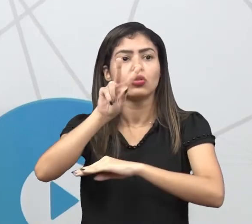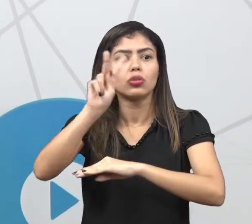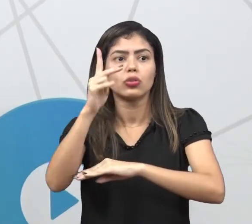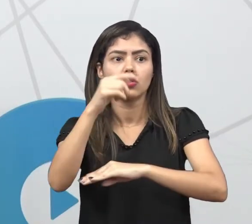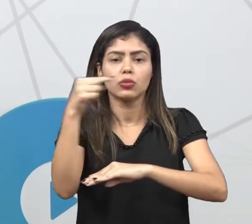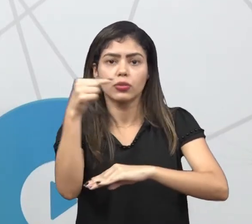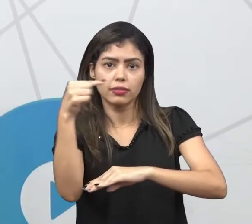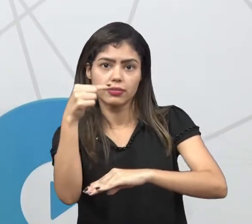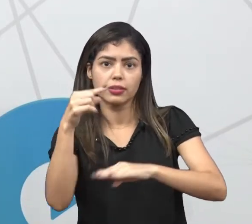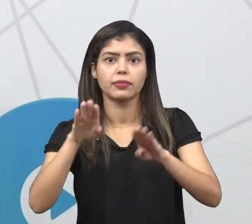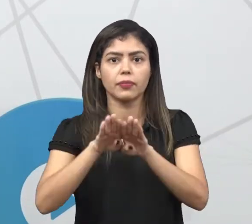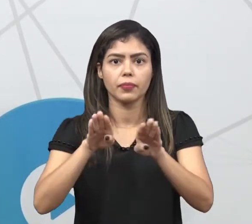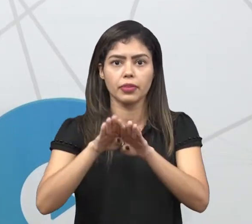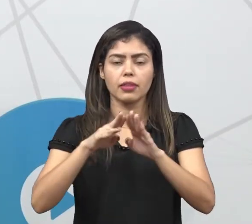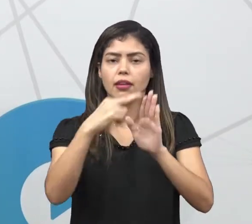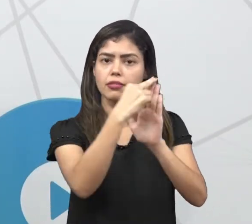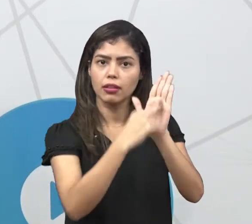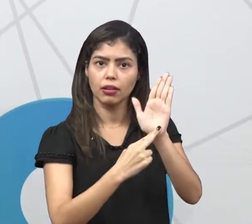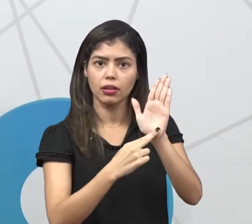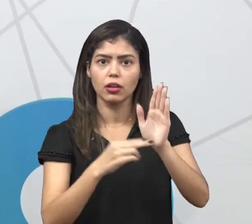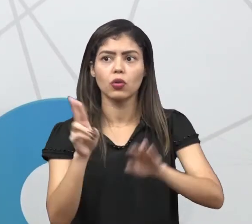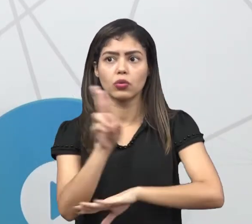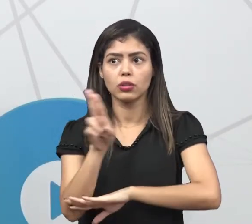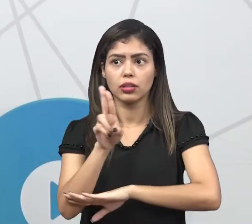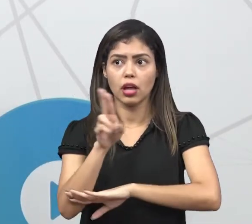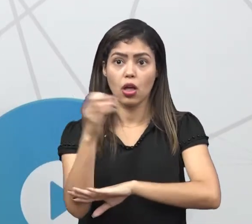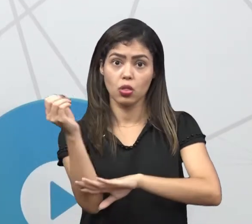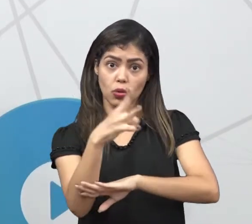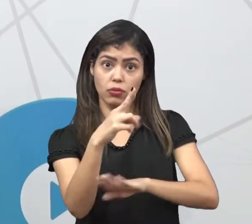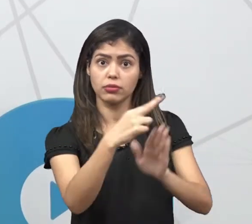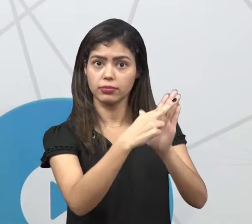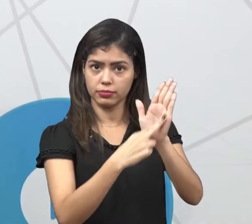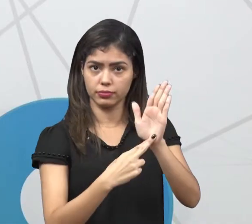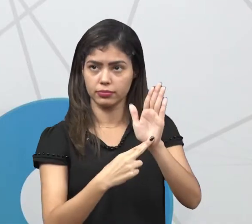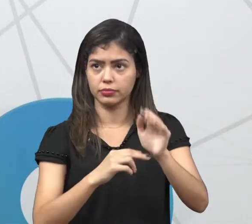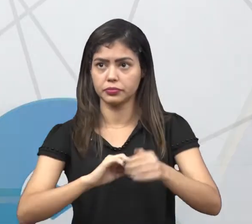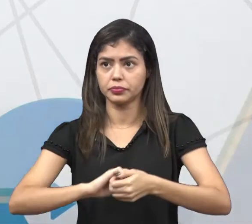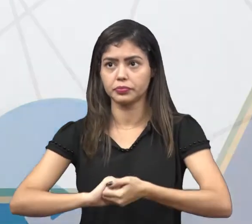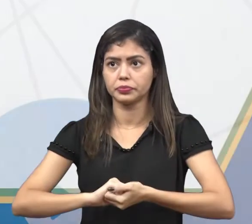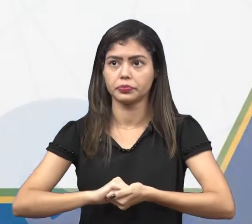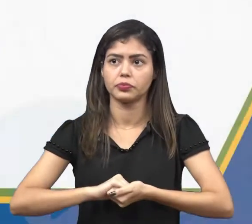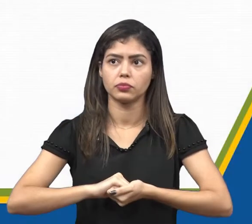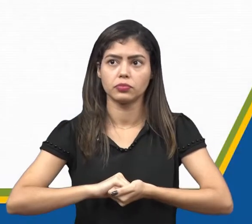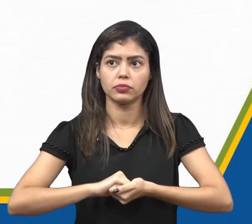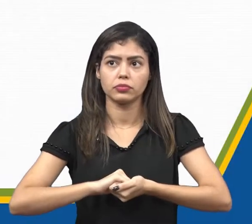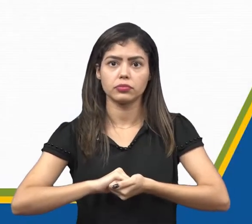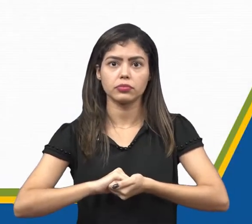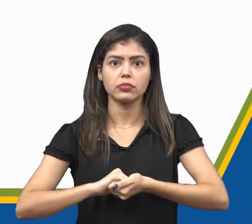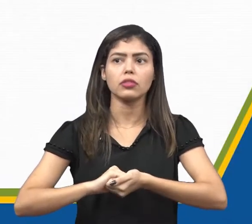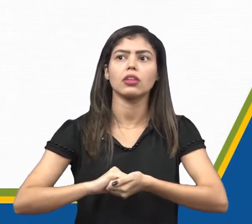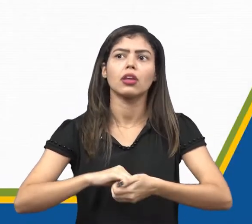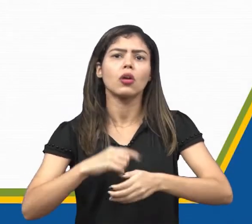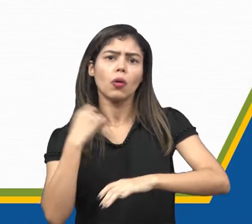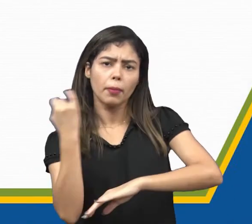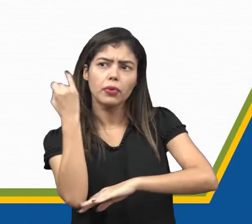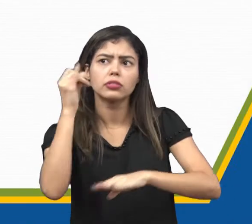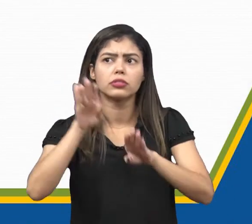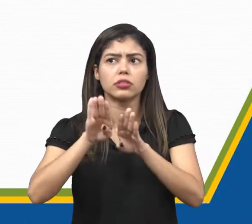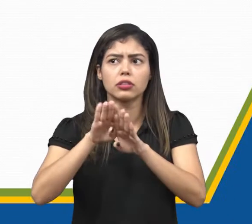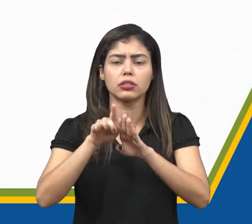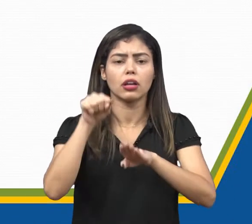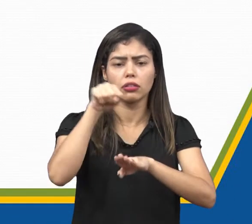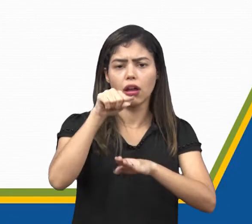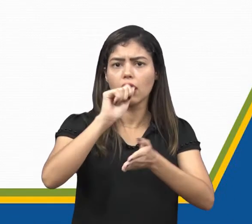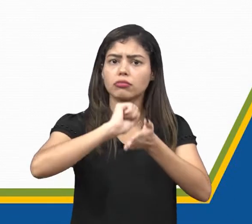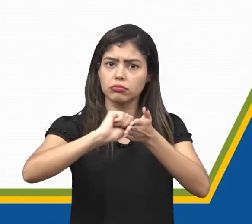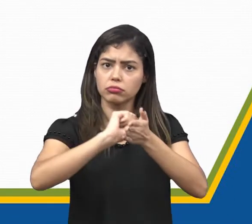Essas novas regras são chamadas comumente de nova ortografia. O objetivo principal desse novo